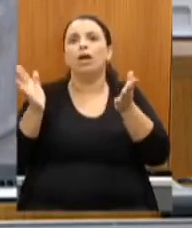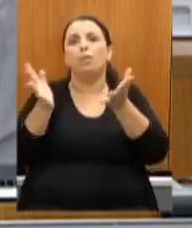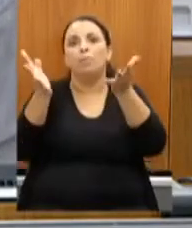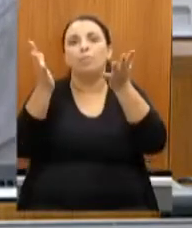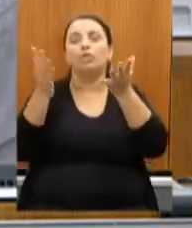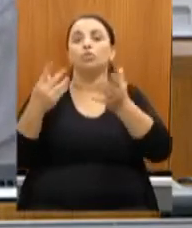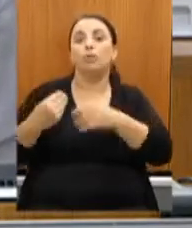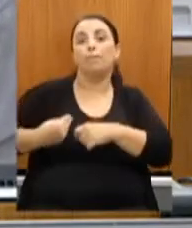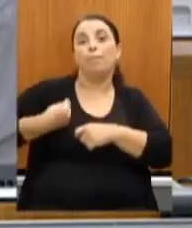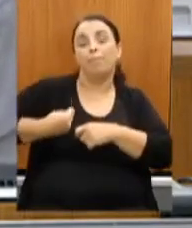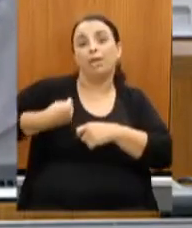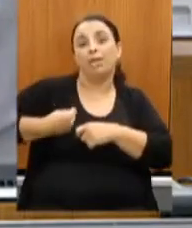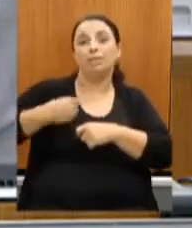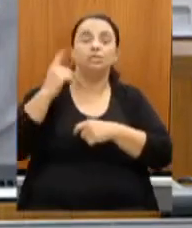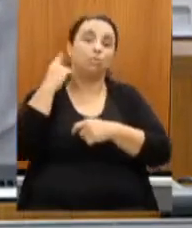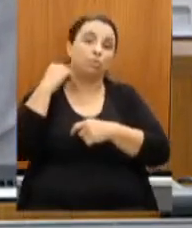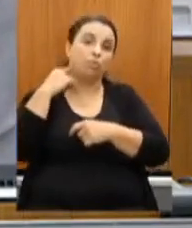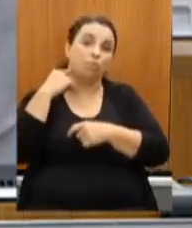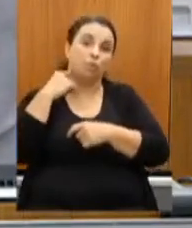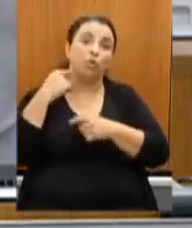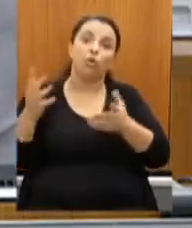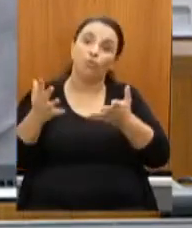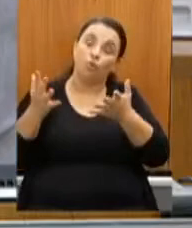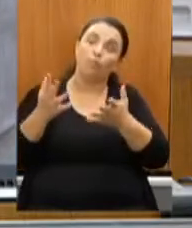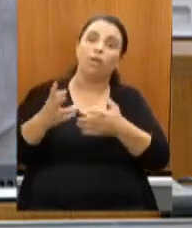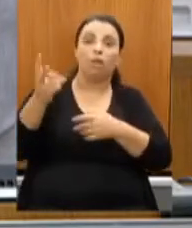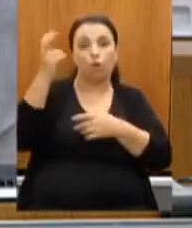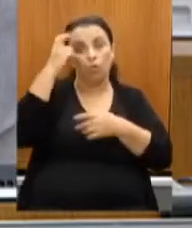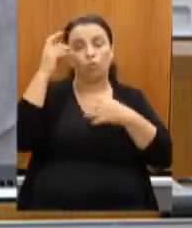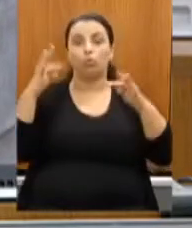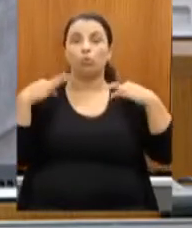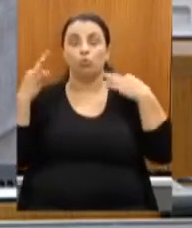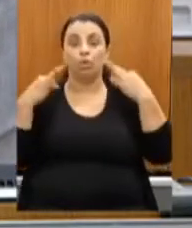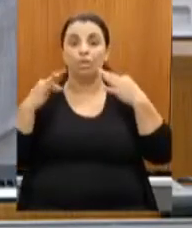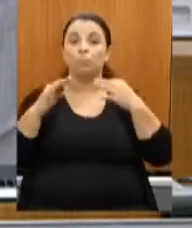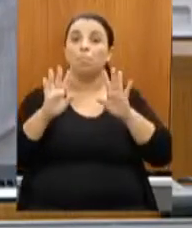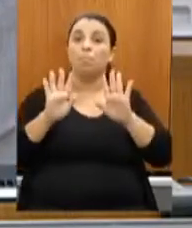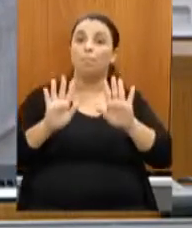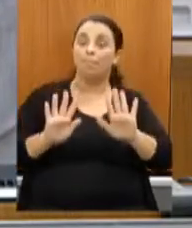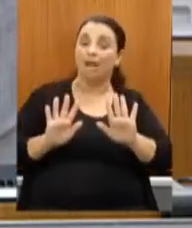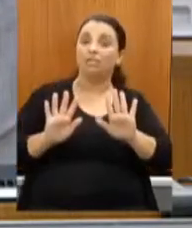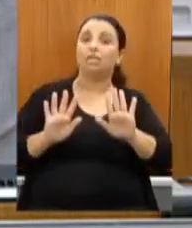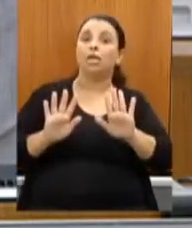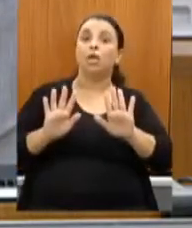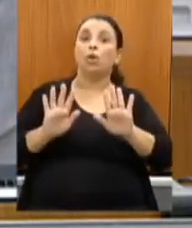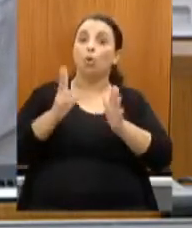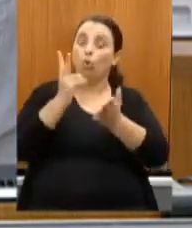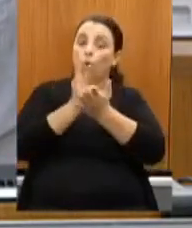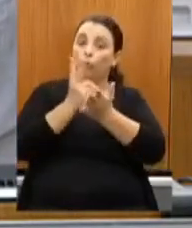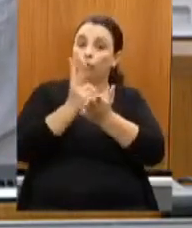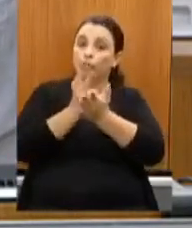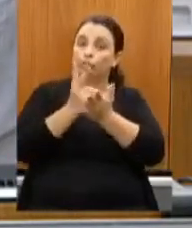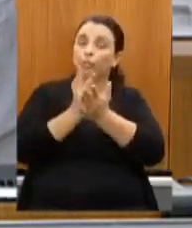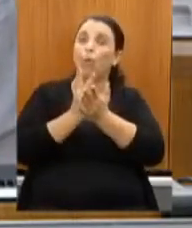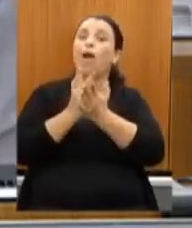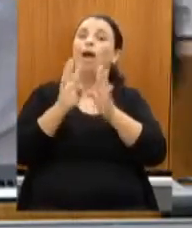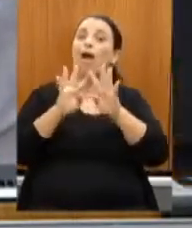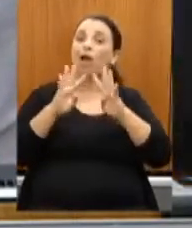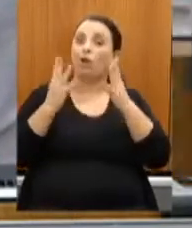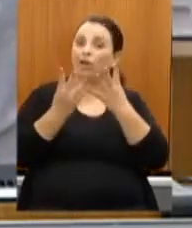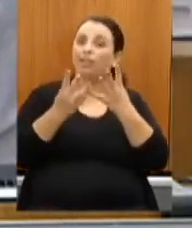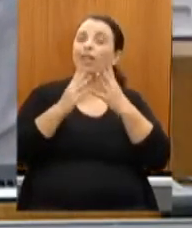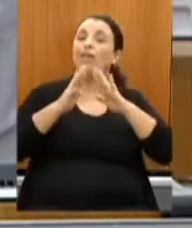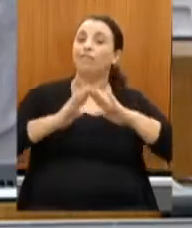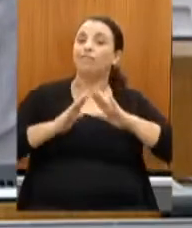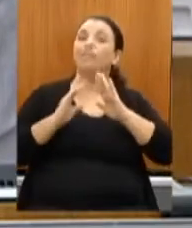o turismo e a cultura mas sem chamar para ir para a rua então nós vamos fazer essa campanha e junto com a